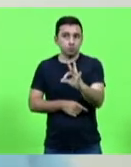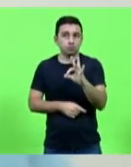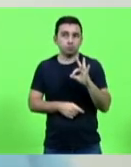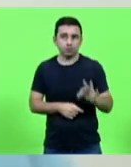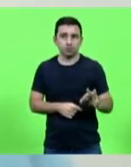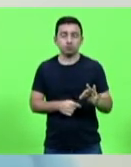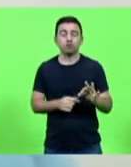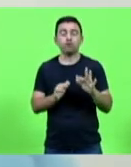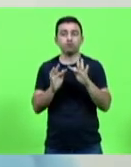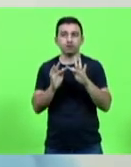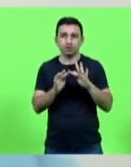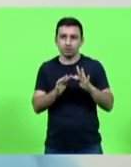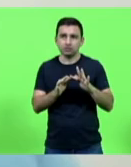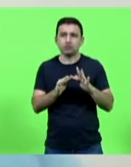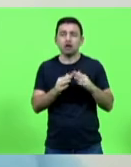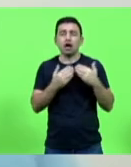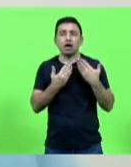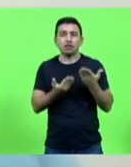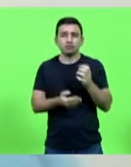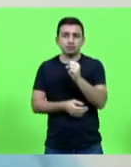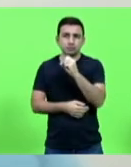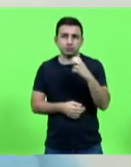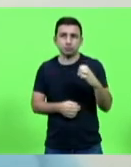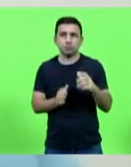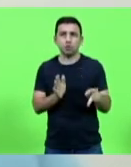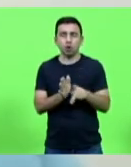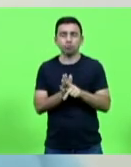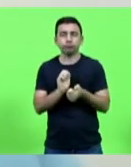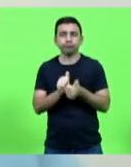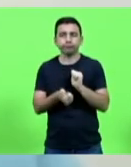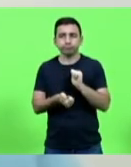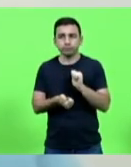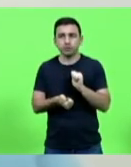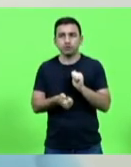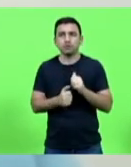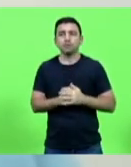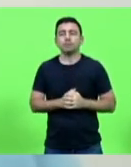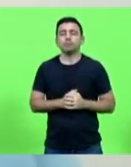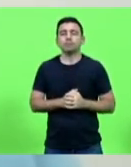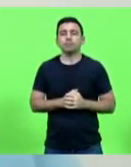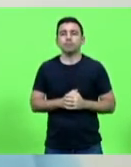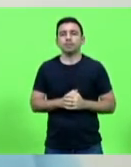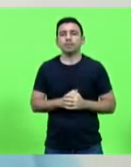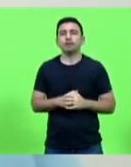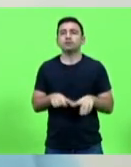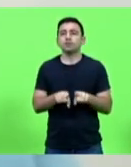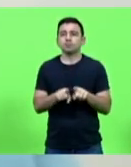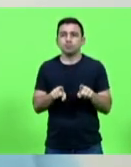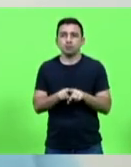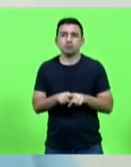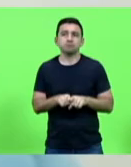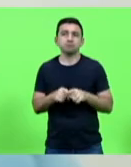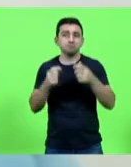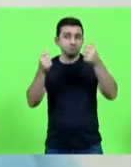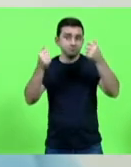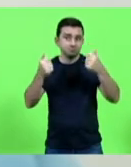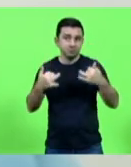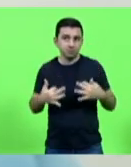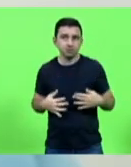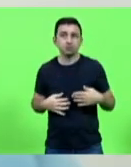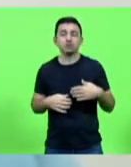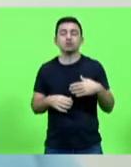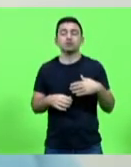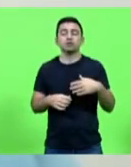Catarinense do Esporte, a Fesport. Segundo dados da Secretaria de Estado da Fazenda,